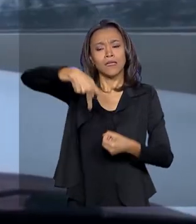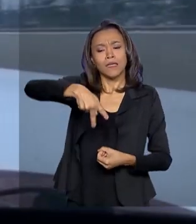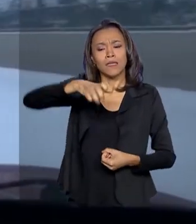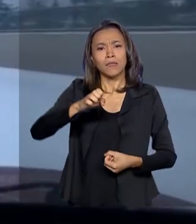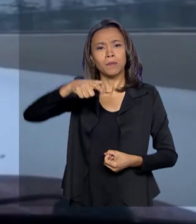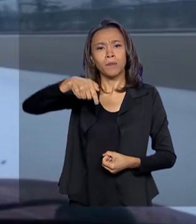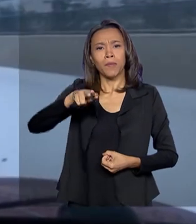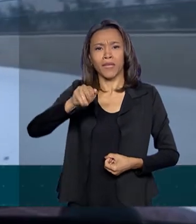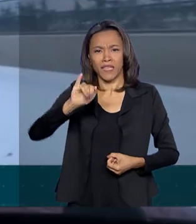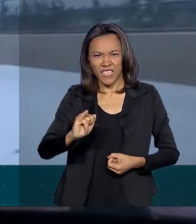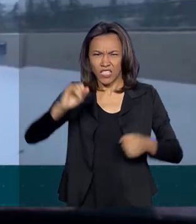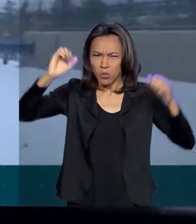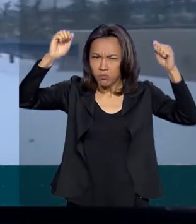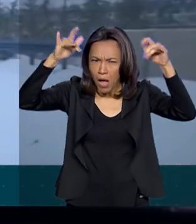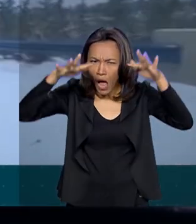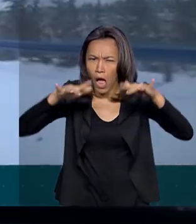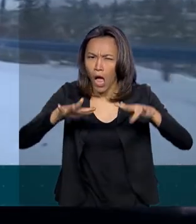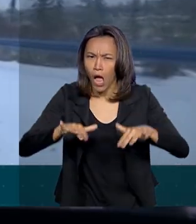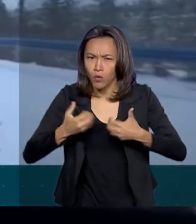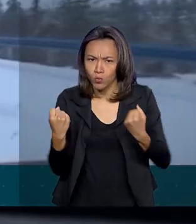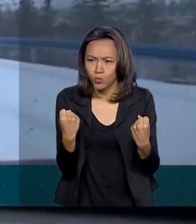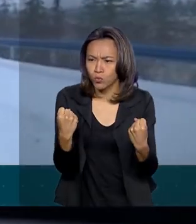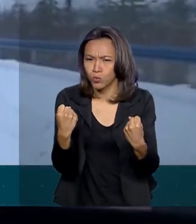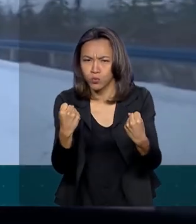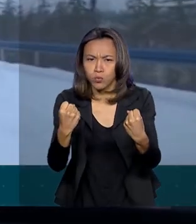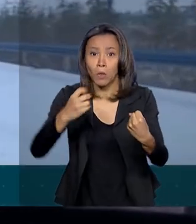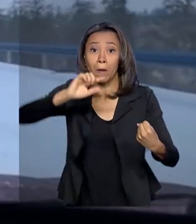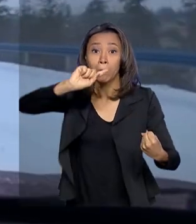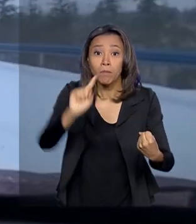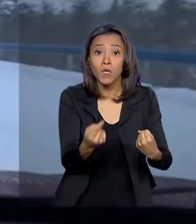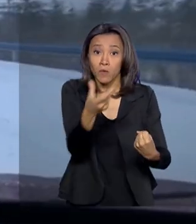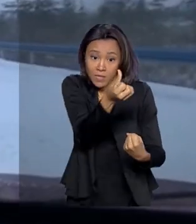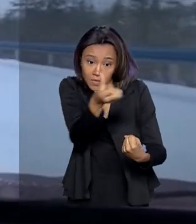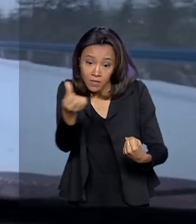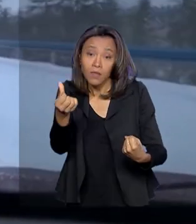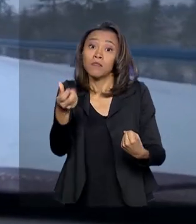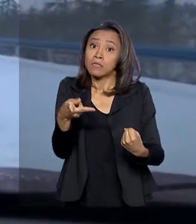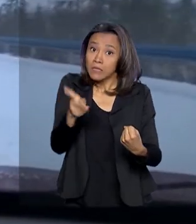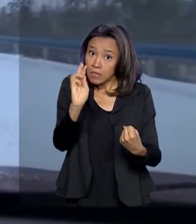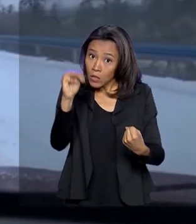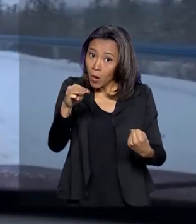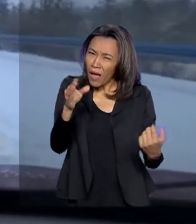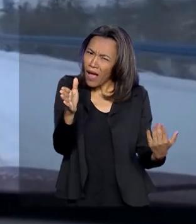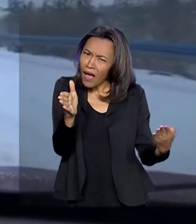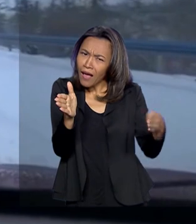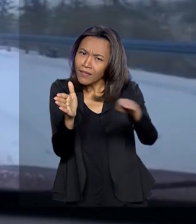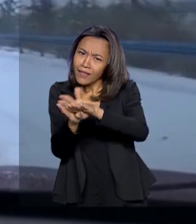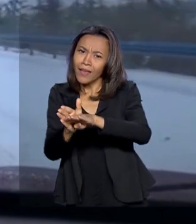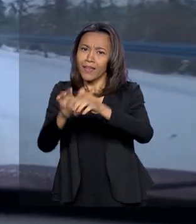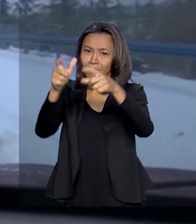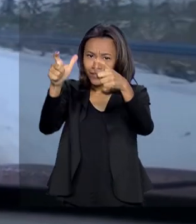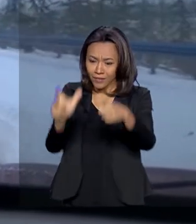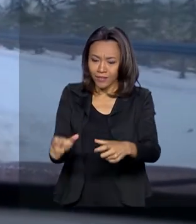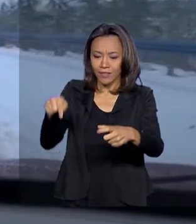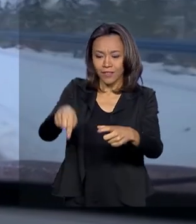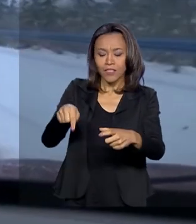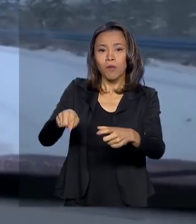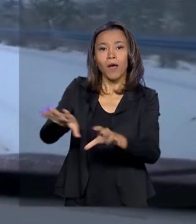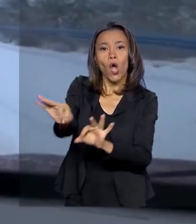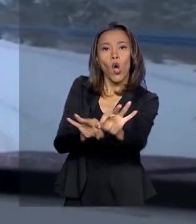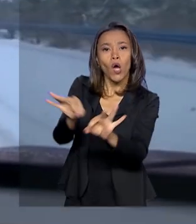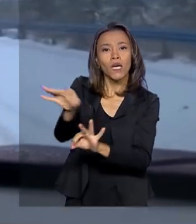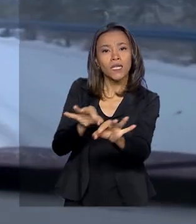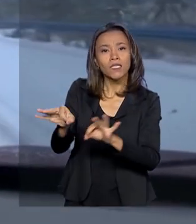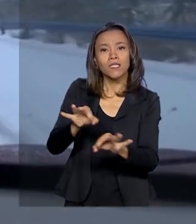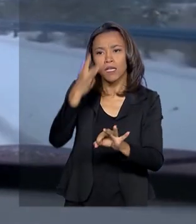carro, debaixo de neve, 1.600 quilômetros da capital chinesa até a província de Hubei para organizar o